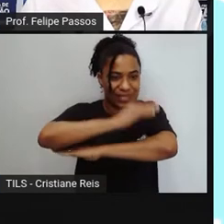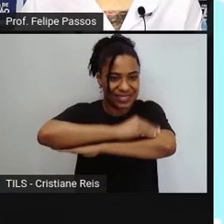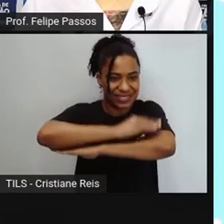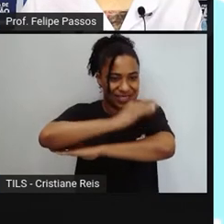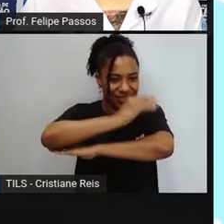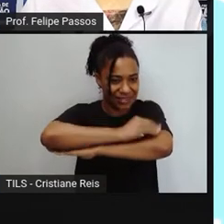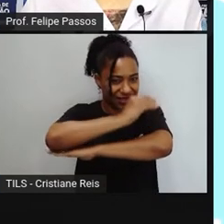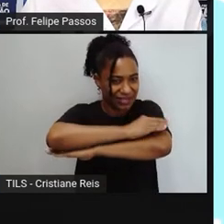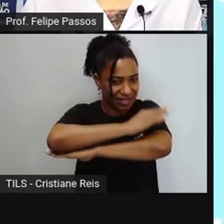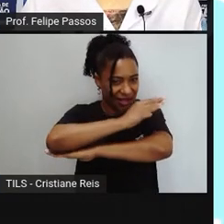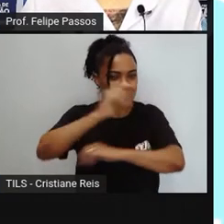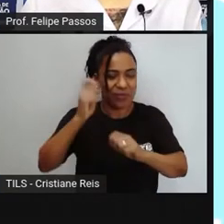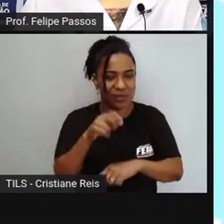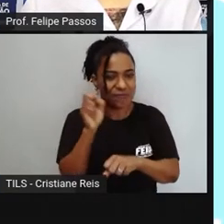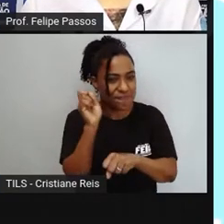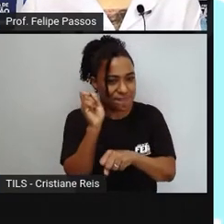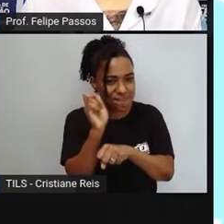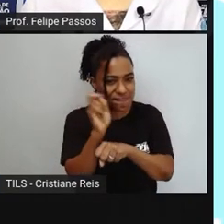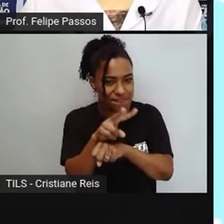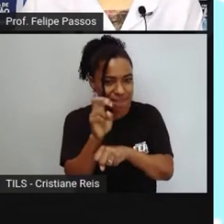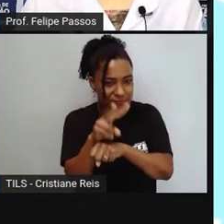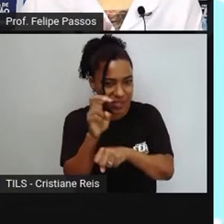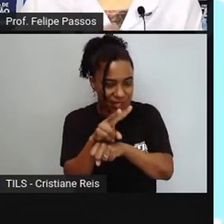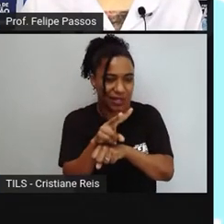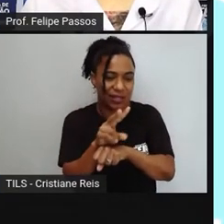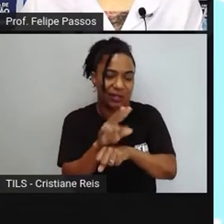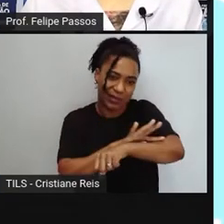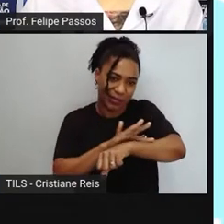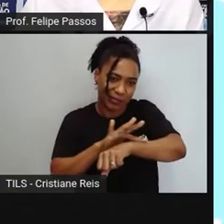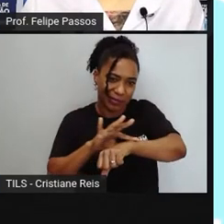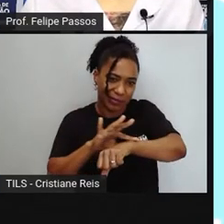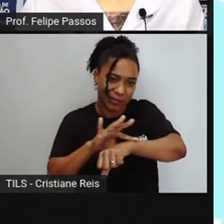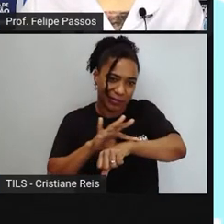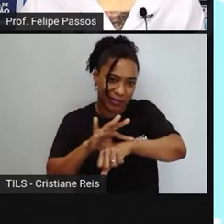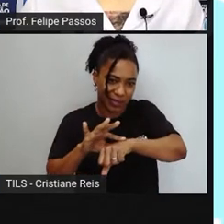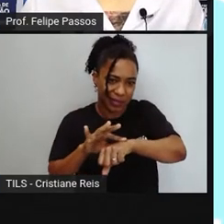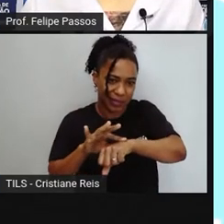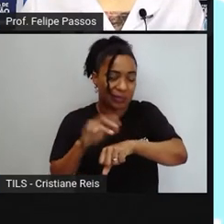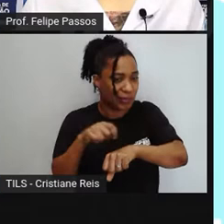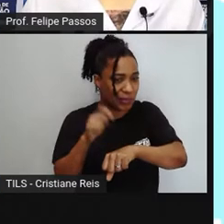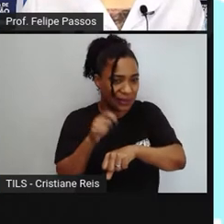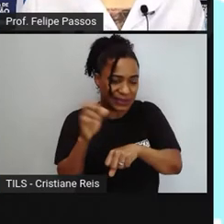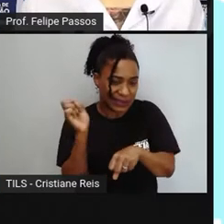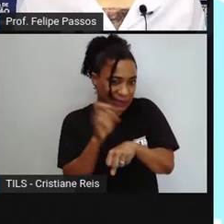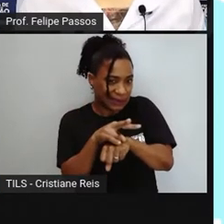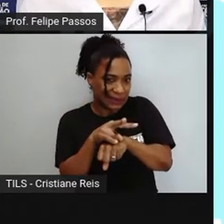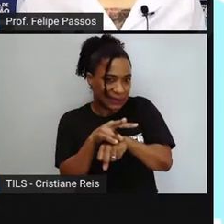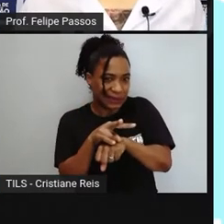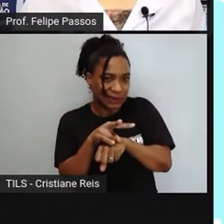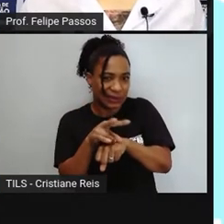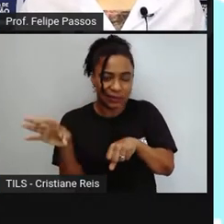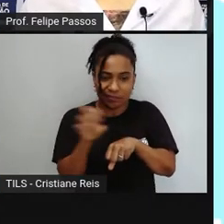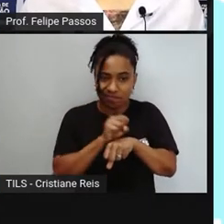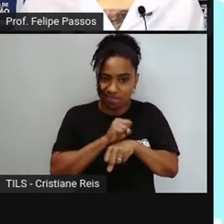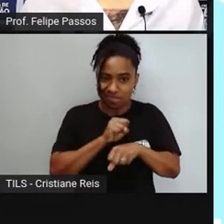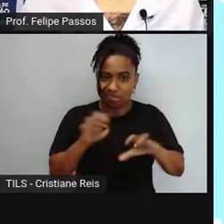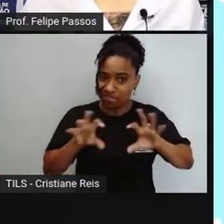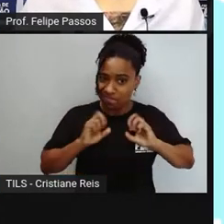superfície, na pele, e aí quando a pessoa encosta, ela pode ser envenenada. Se comer, então,